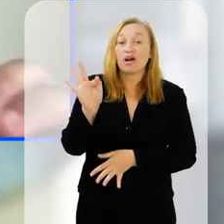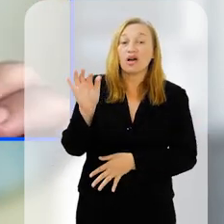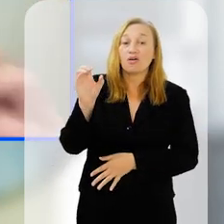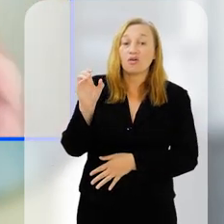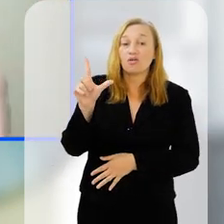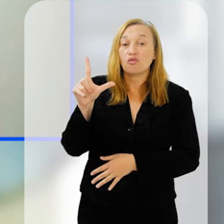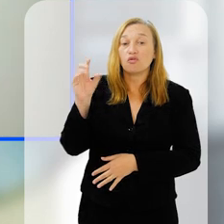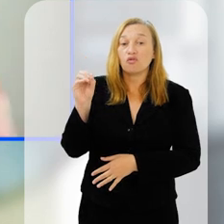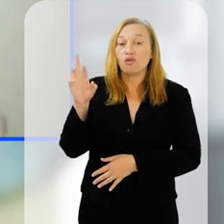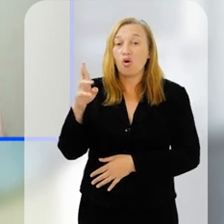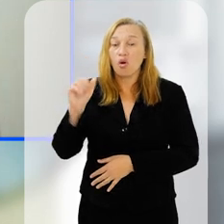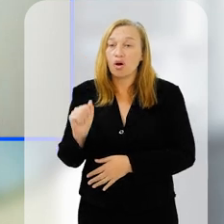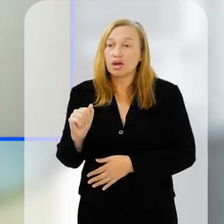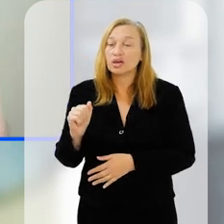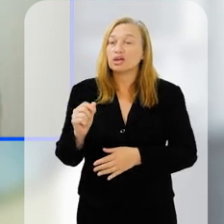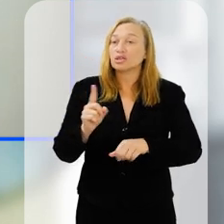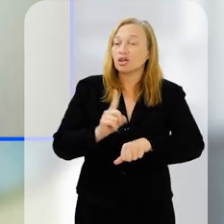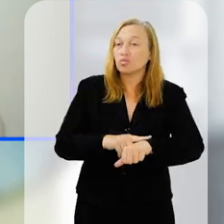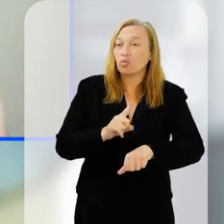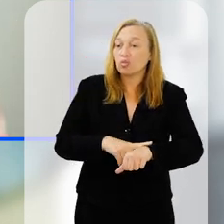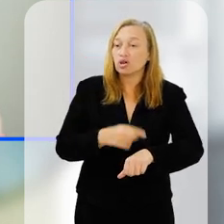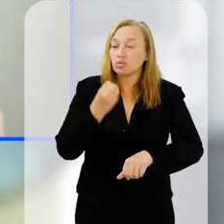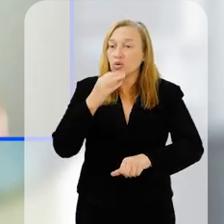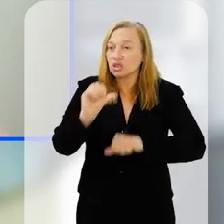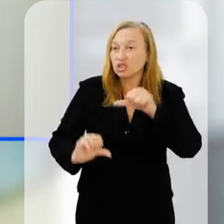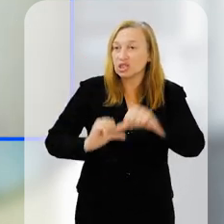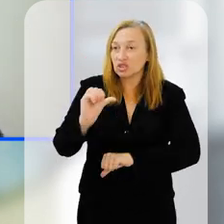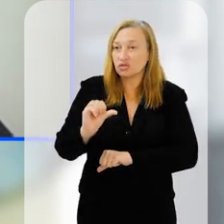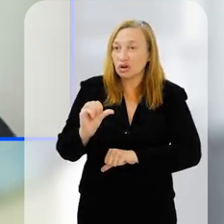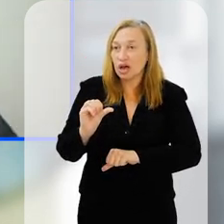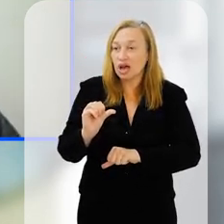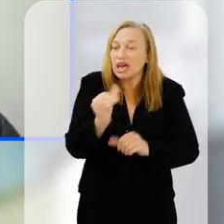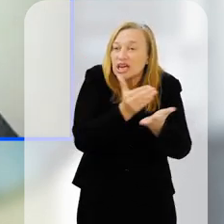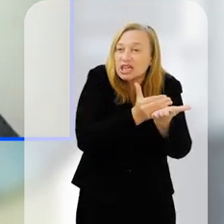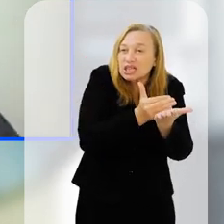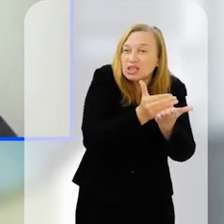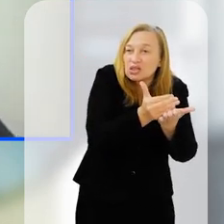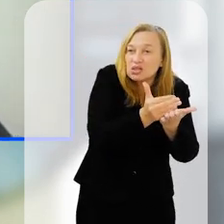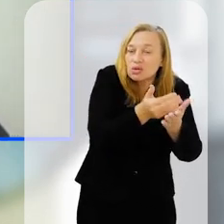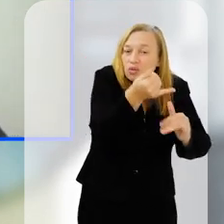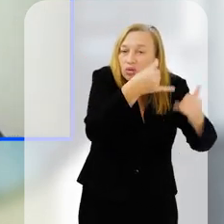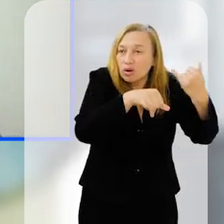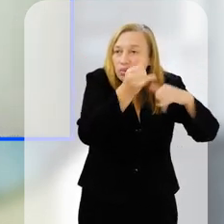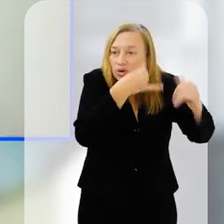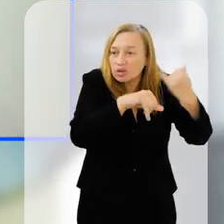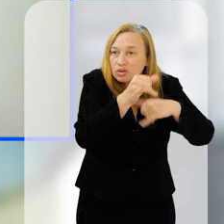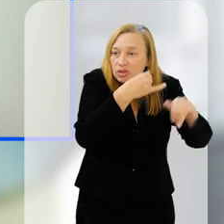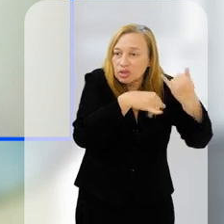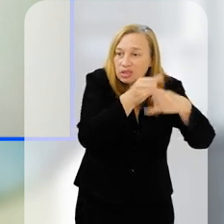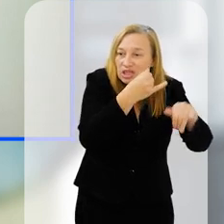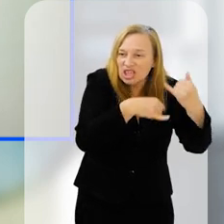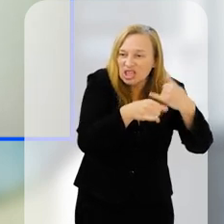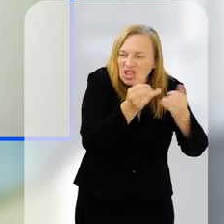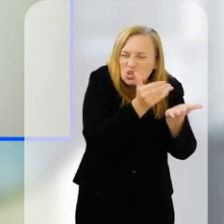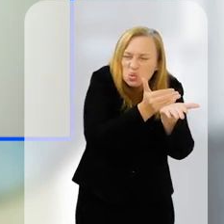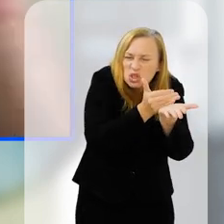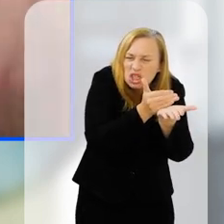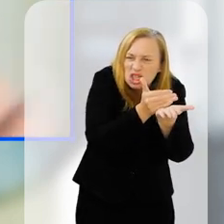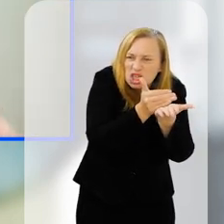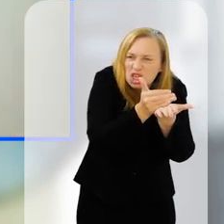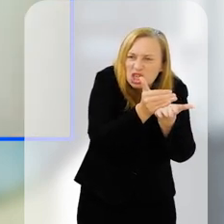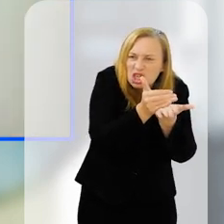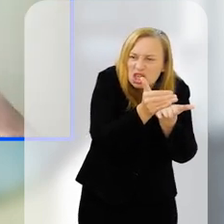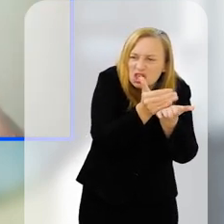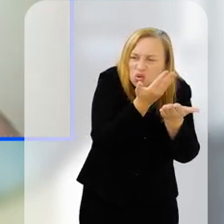Flora agora está nesse momento mágico que é transformar um experimento que começou com lá na bancada de laboratório, com ratinho de laboratório,